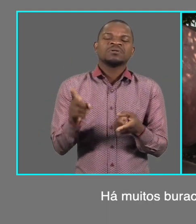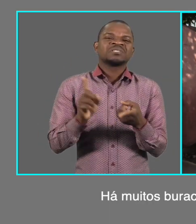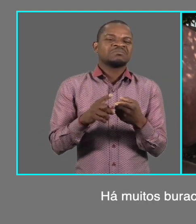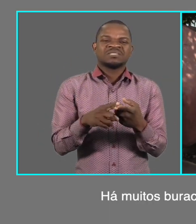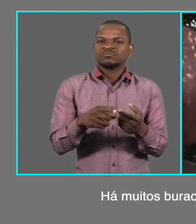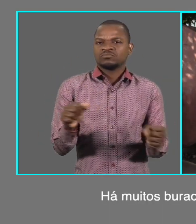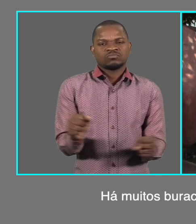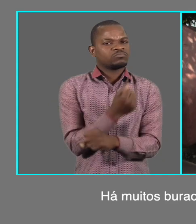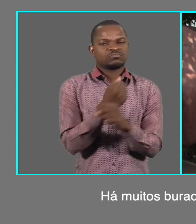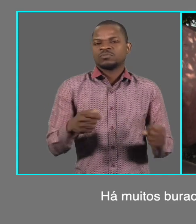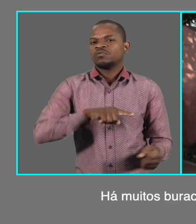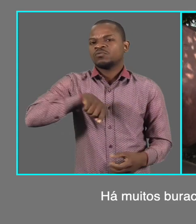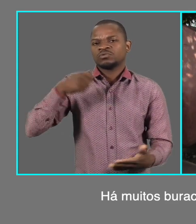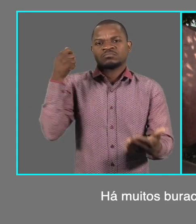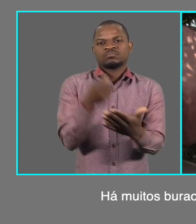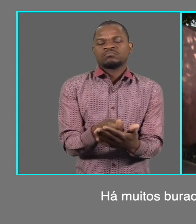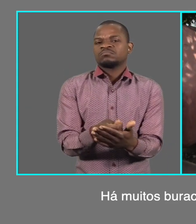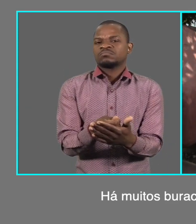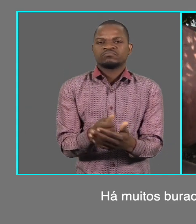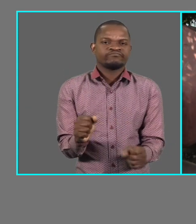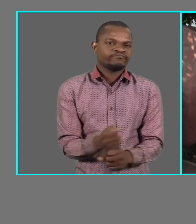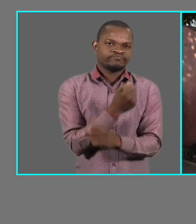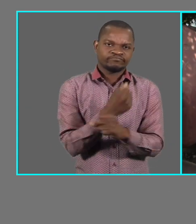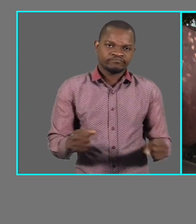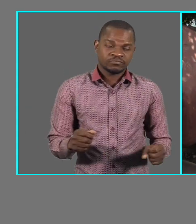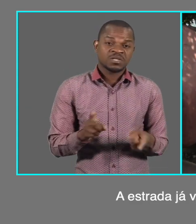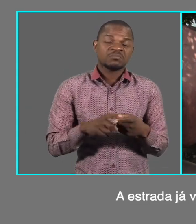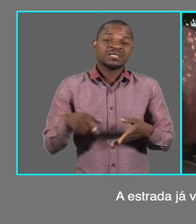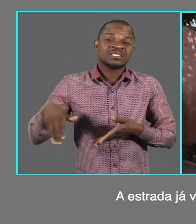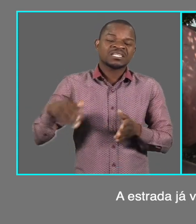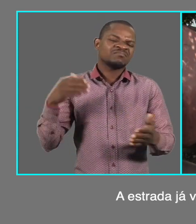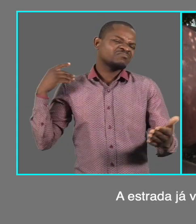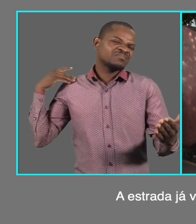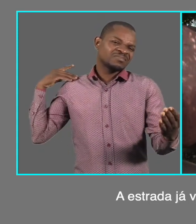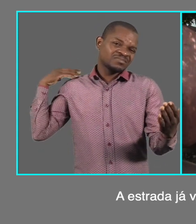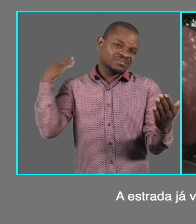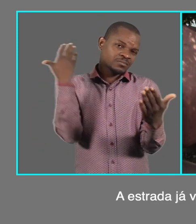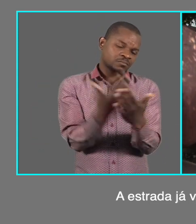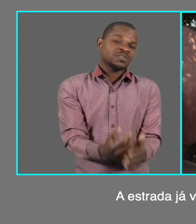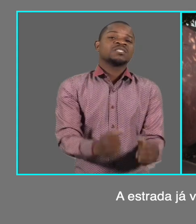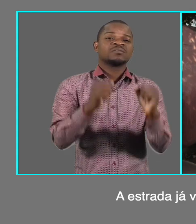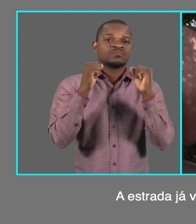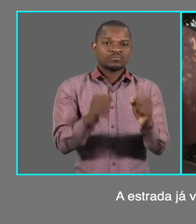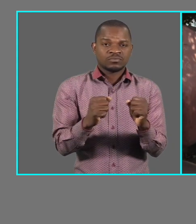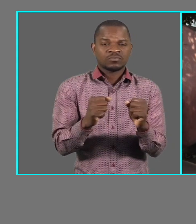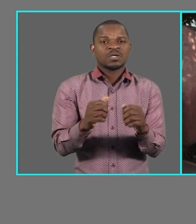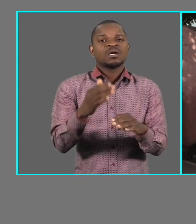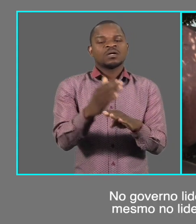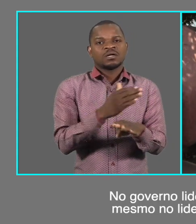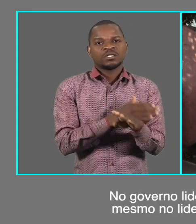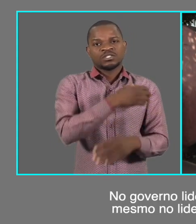buracos e não faz sentido pagar taxas. A estrada já vem assim há bastante tempo,